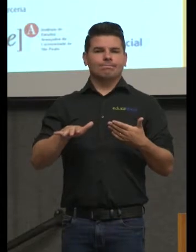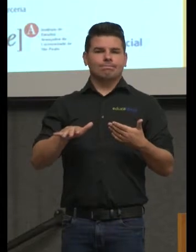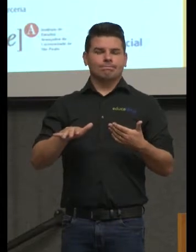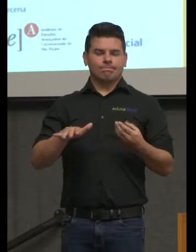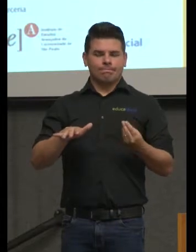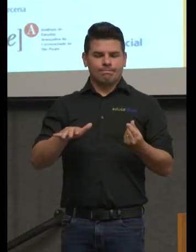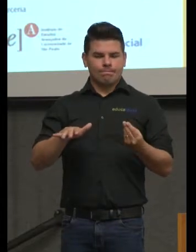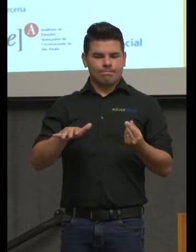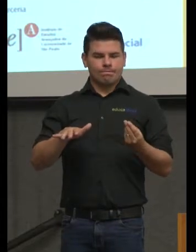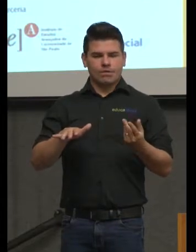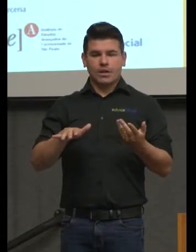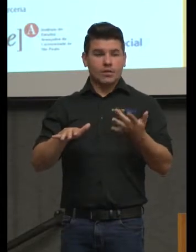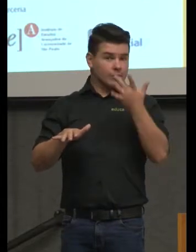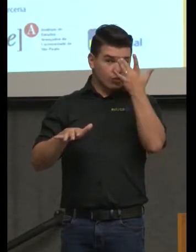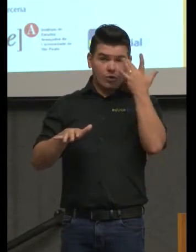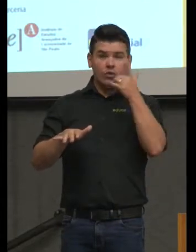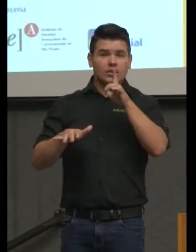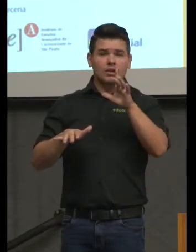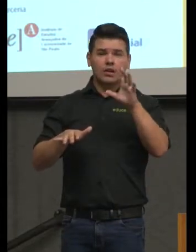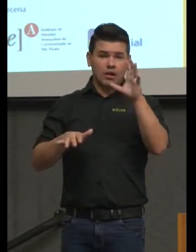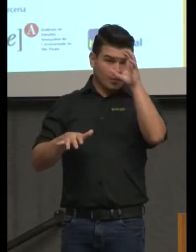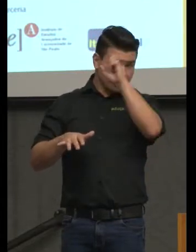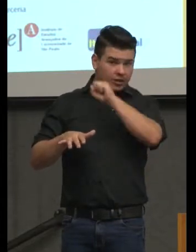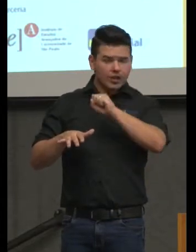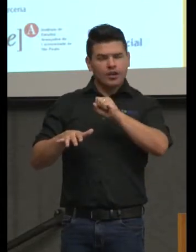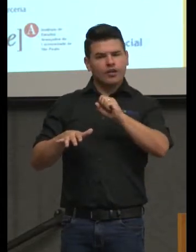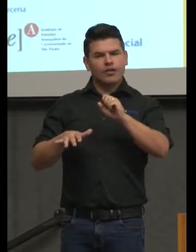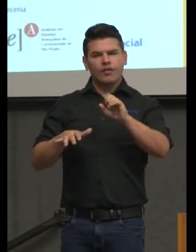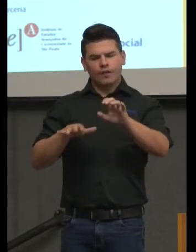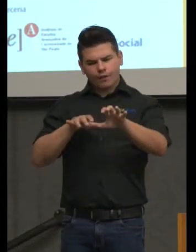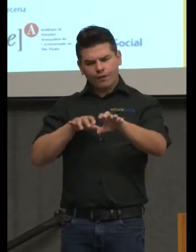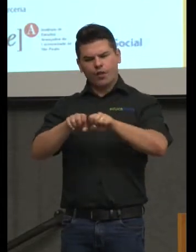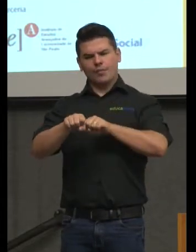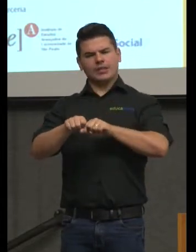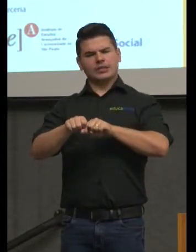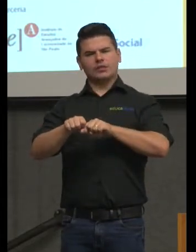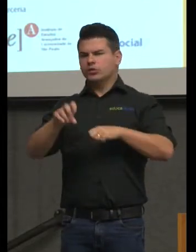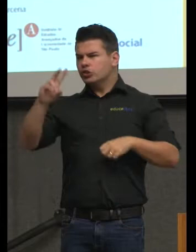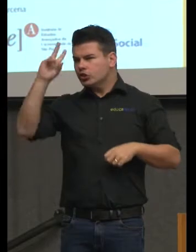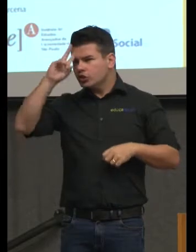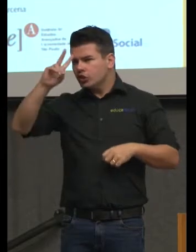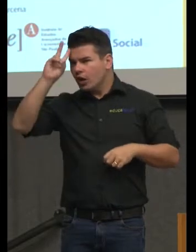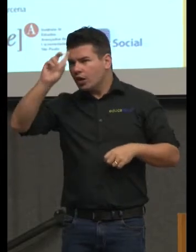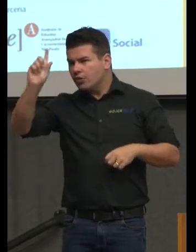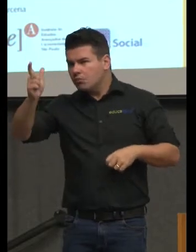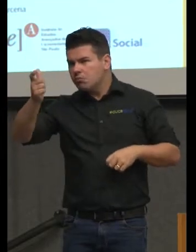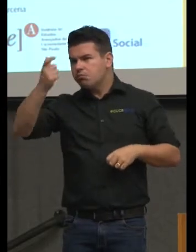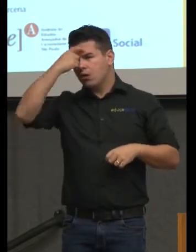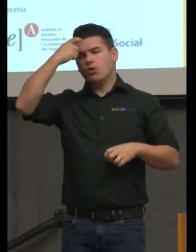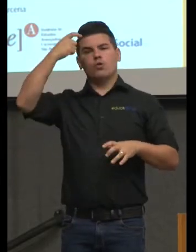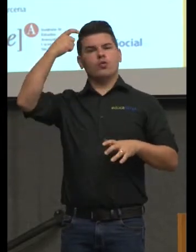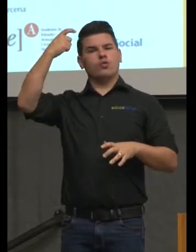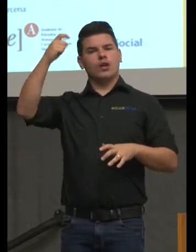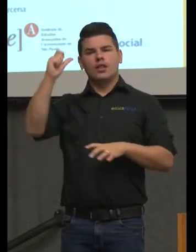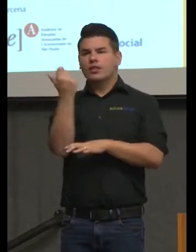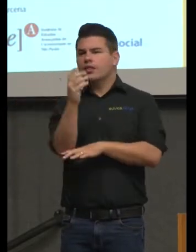a formação da consciência, de pertencimento à história, à natureza,